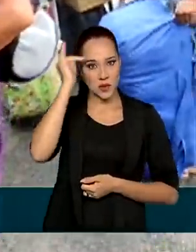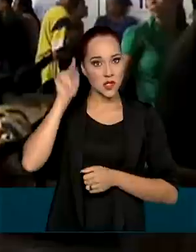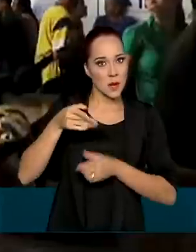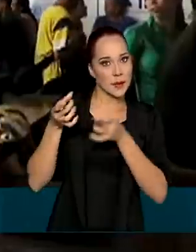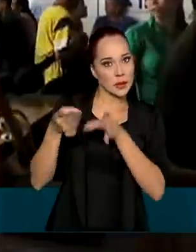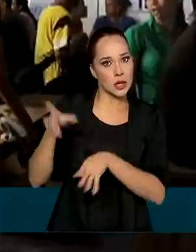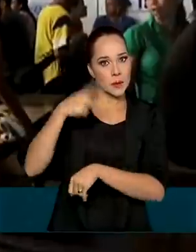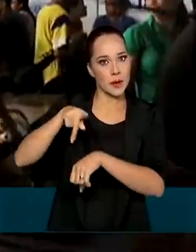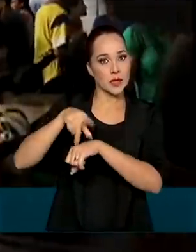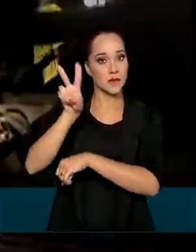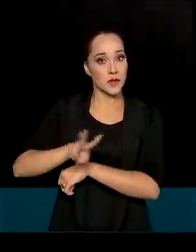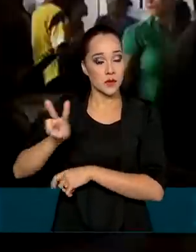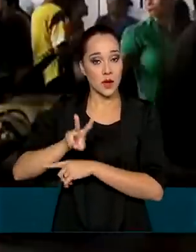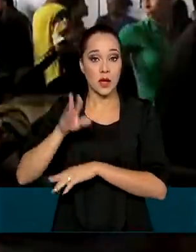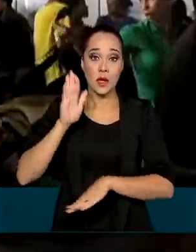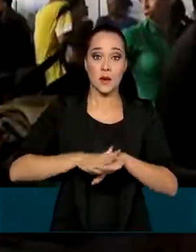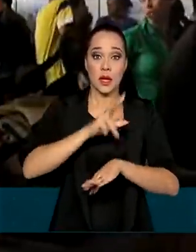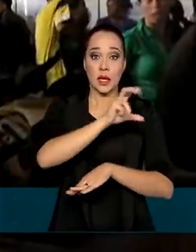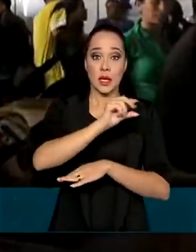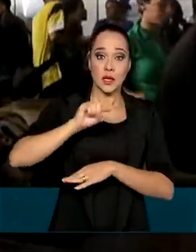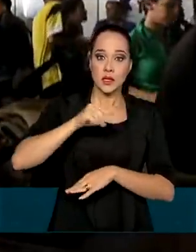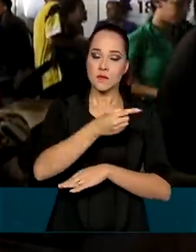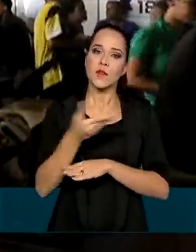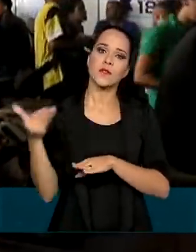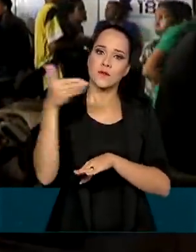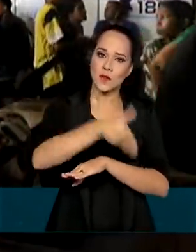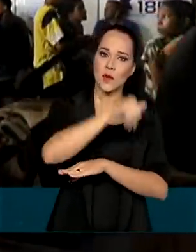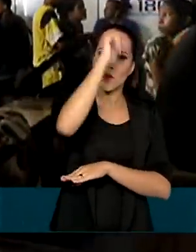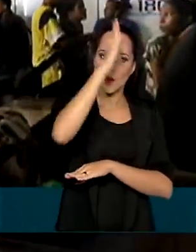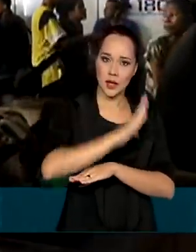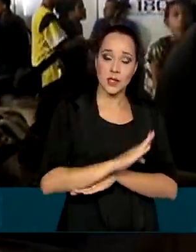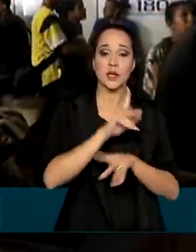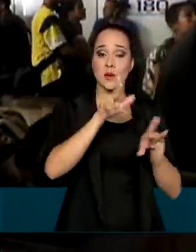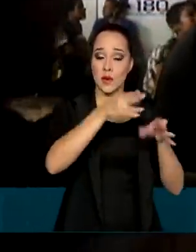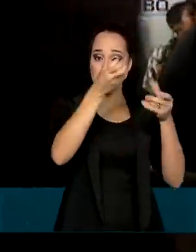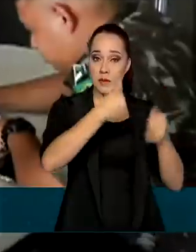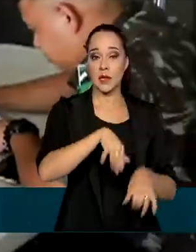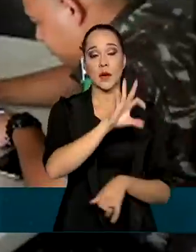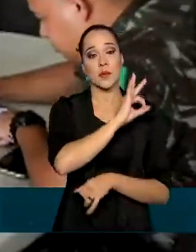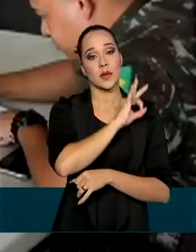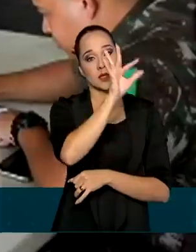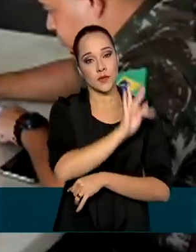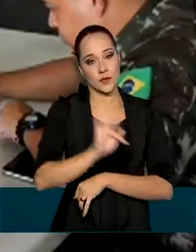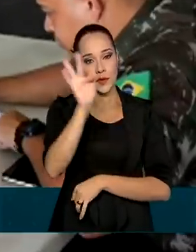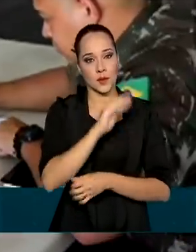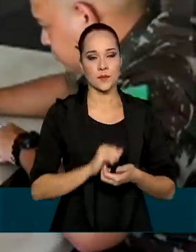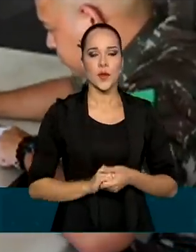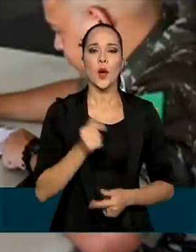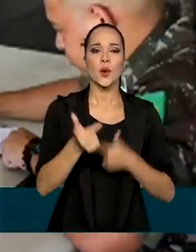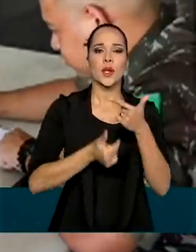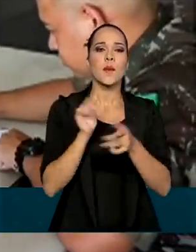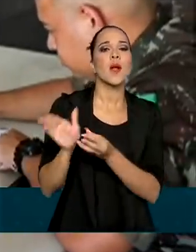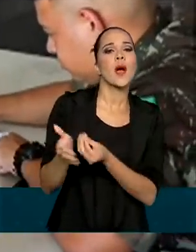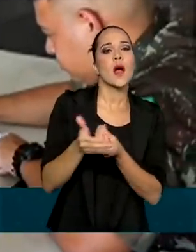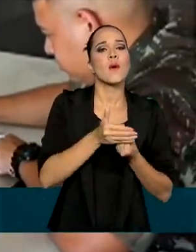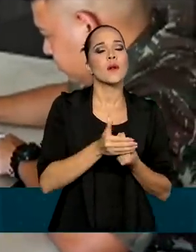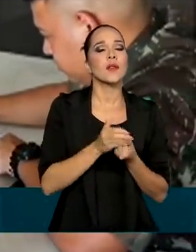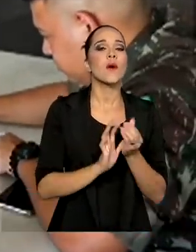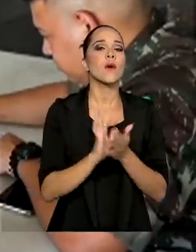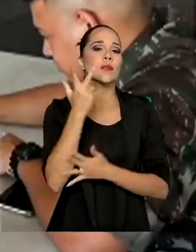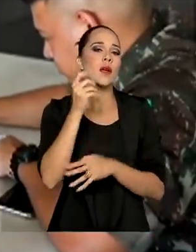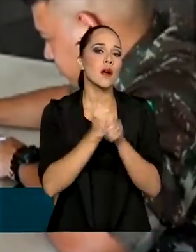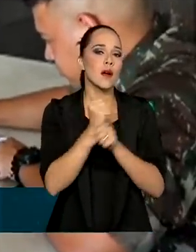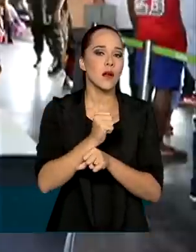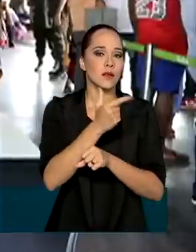Venezuela. E mais de 500 mil vieram para o Brasil, segundo a Polícia Federal. A operação acolhida acontece